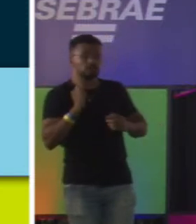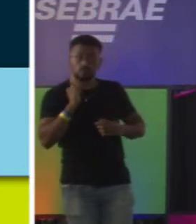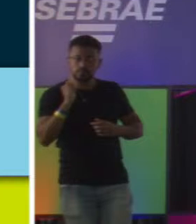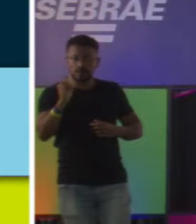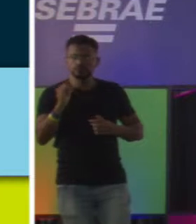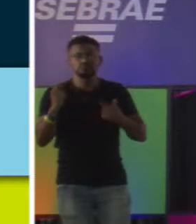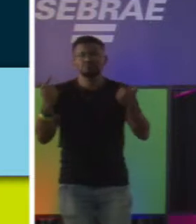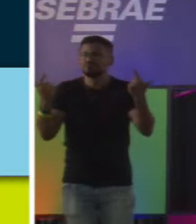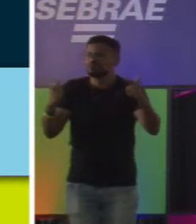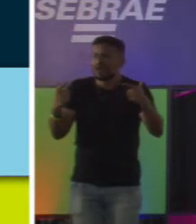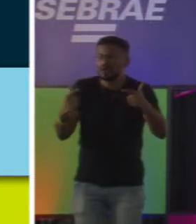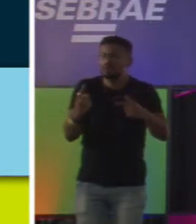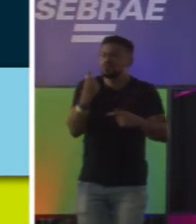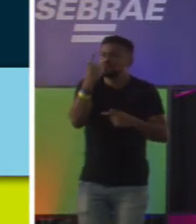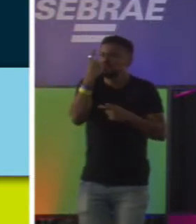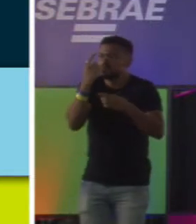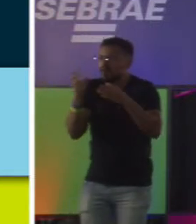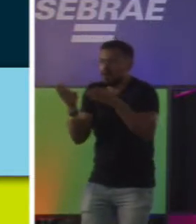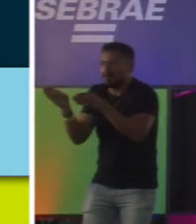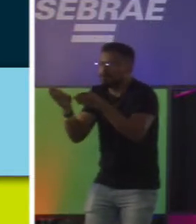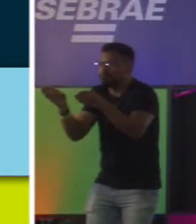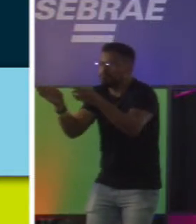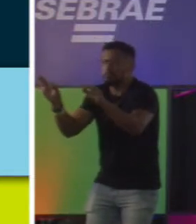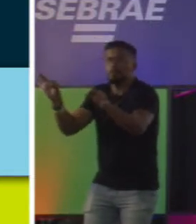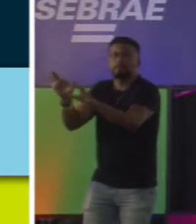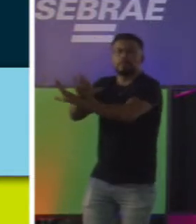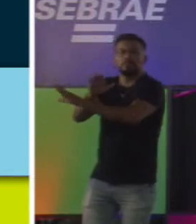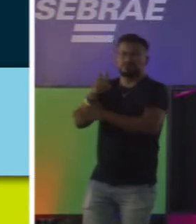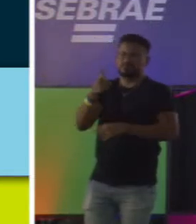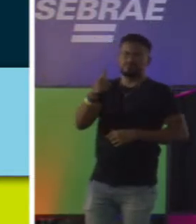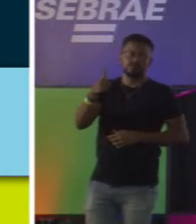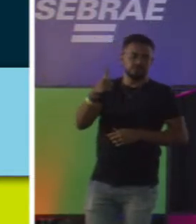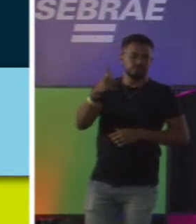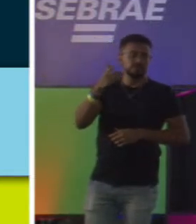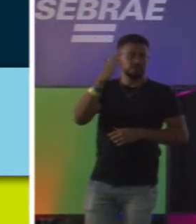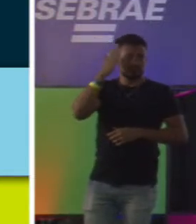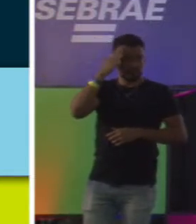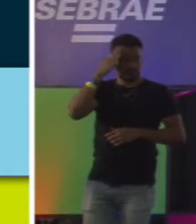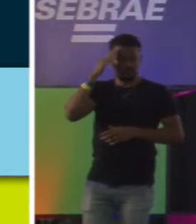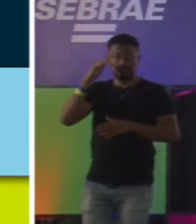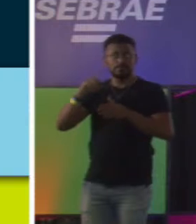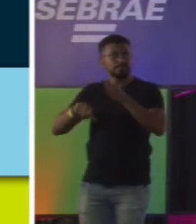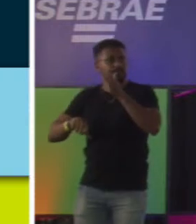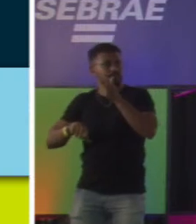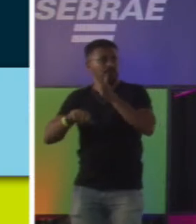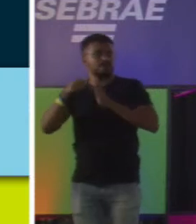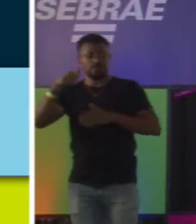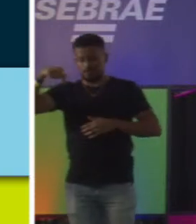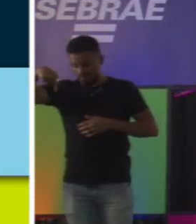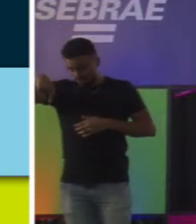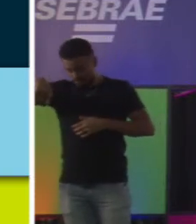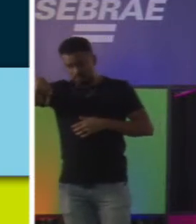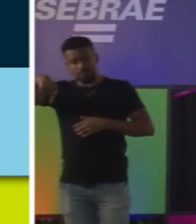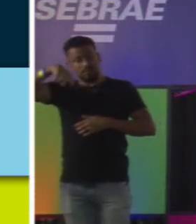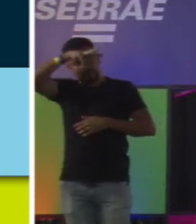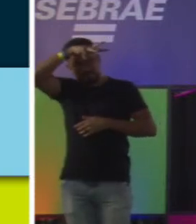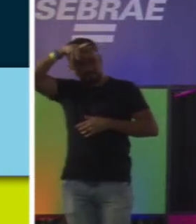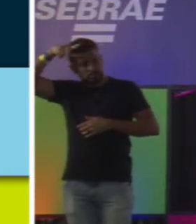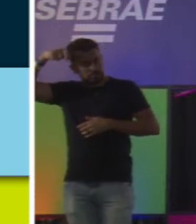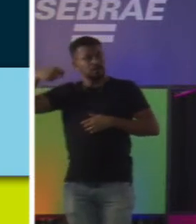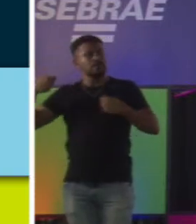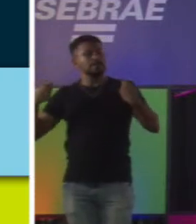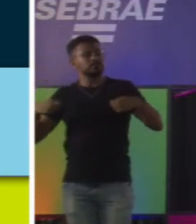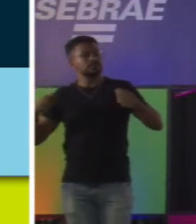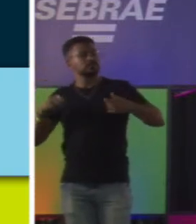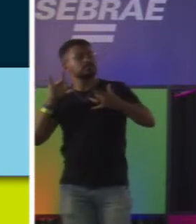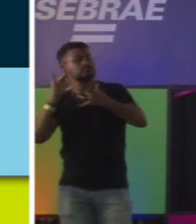não tem. E a gente, nós somos as primeiras pessoas da região a estar fazendo isso aqui. Então, a gente precisa de conexão, e deixa